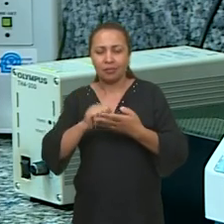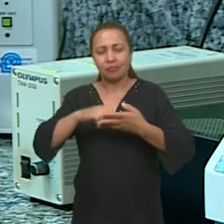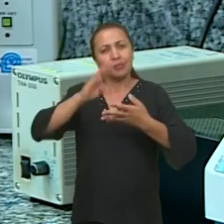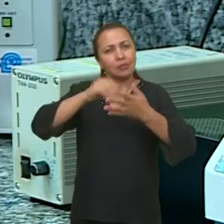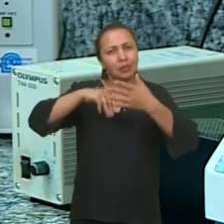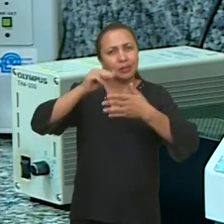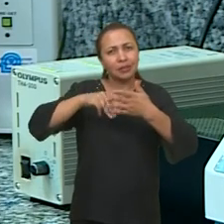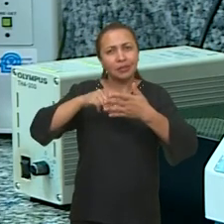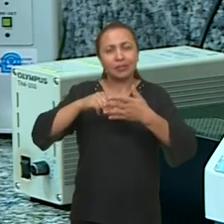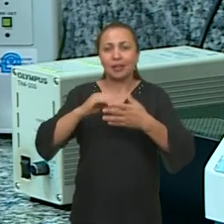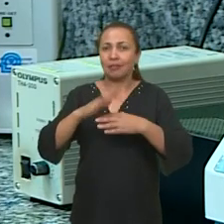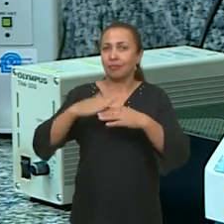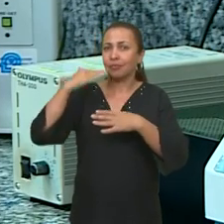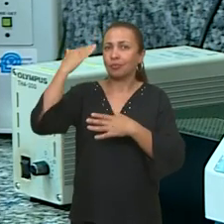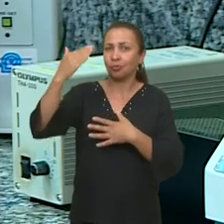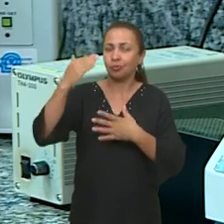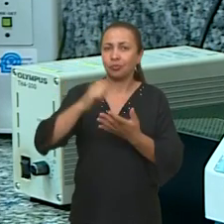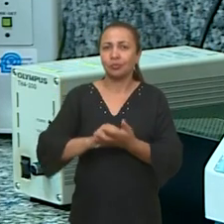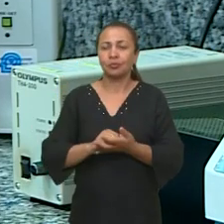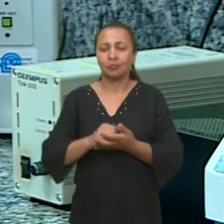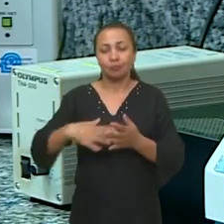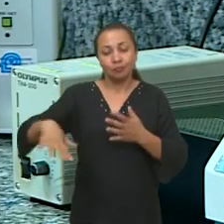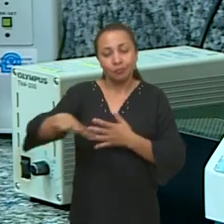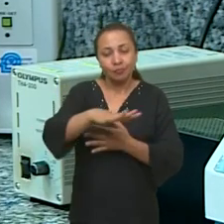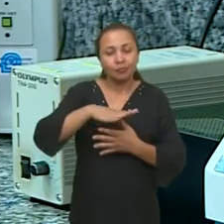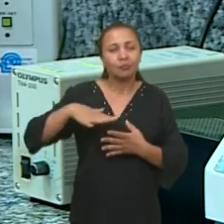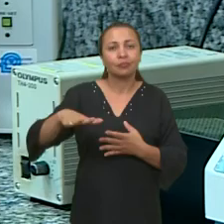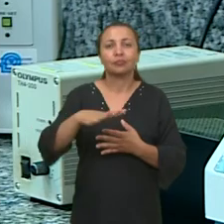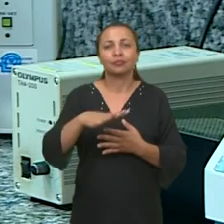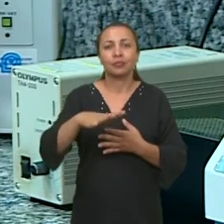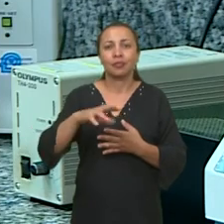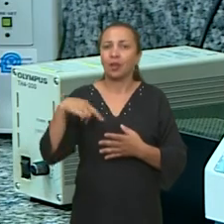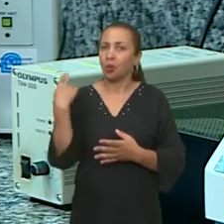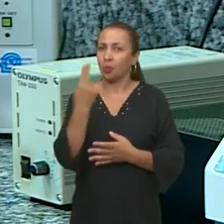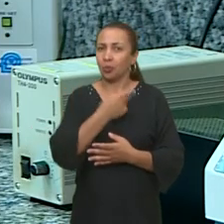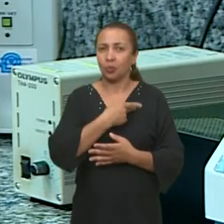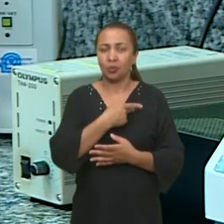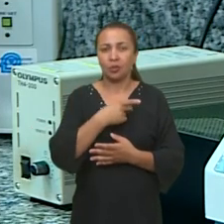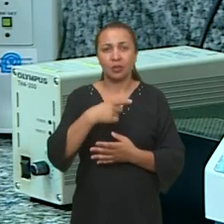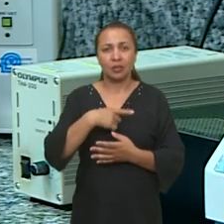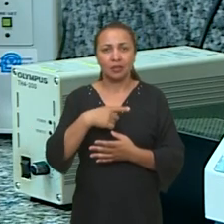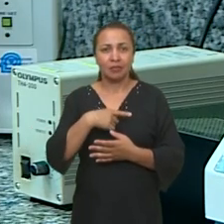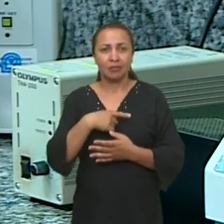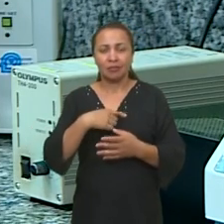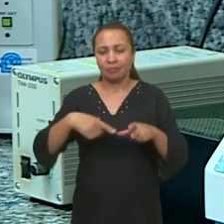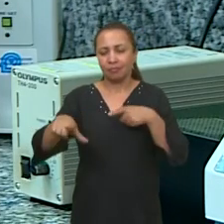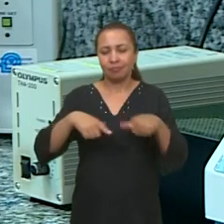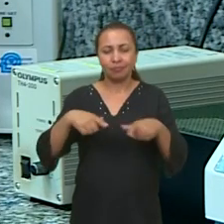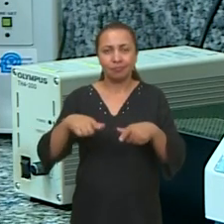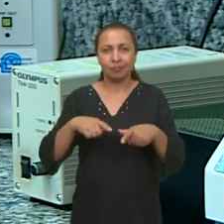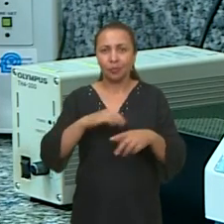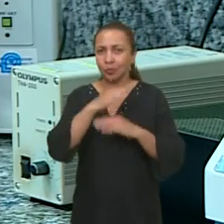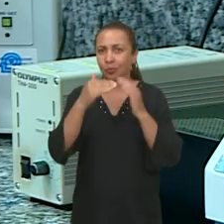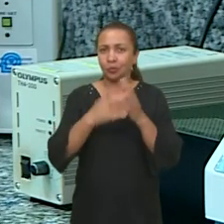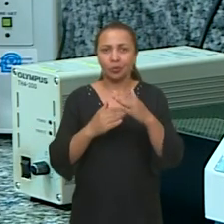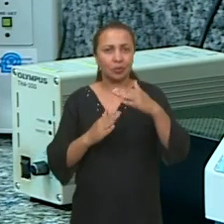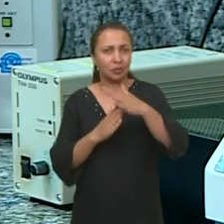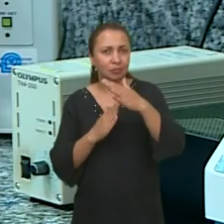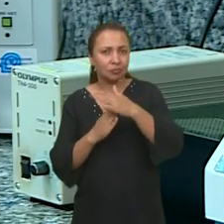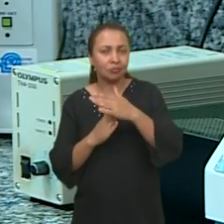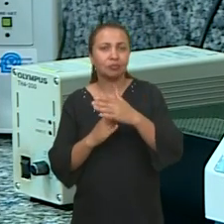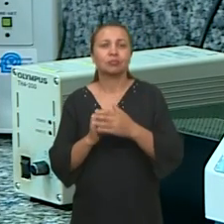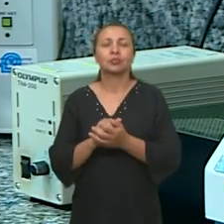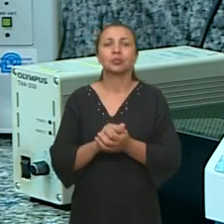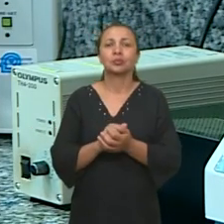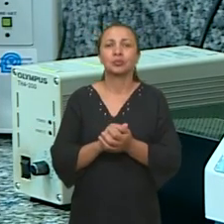materiais avançados, né? E essa área nossa, que tem trabalhado todo esse